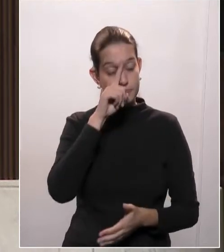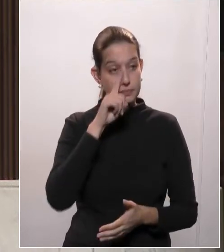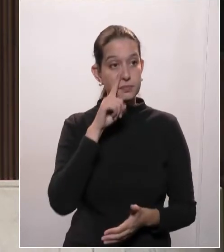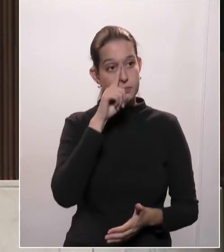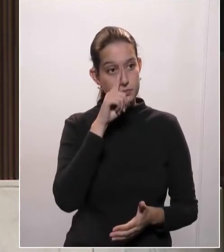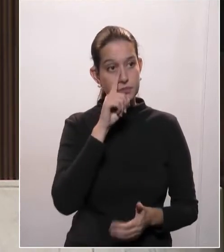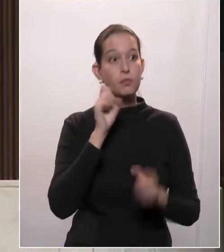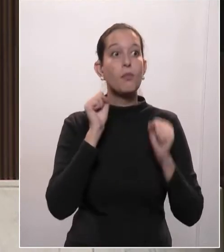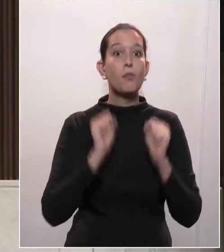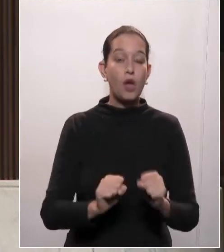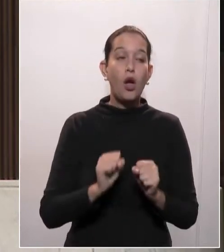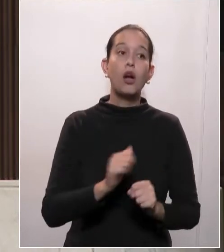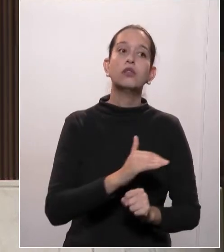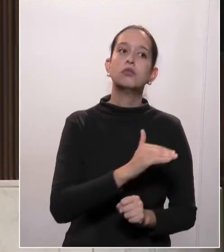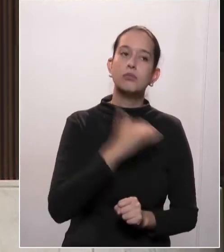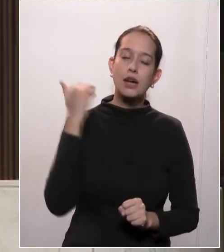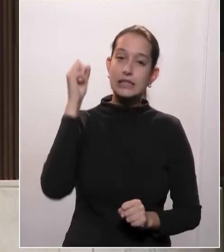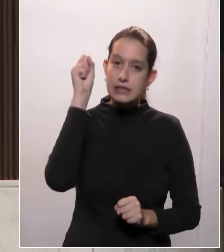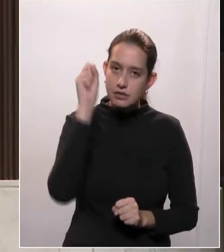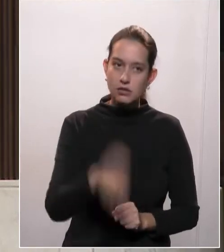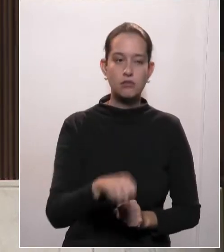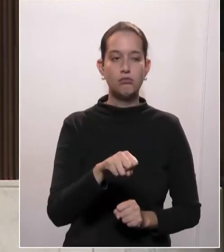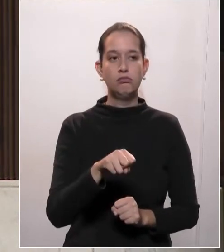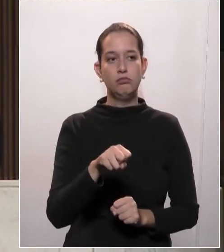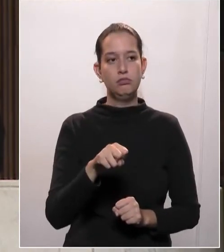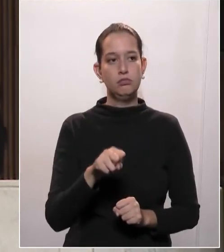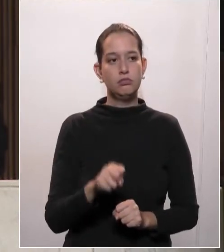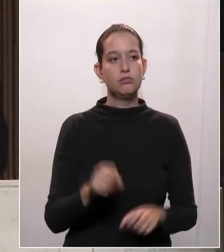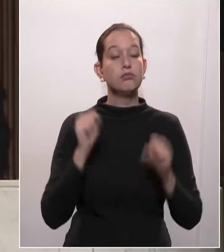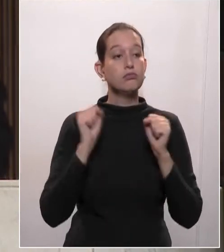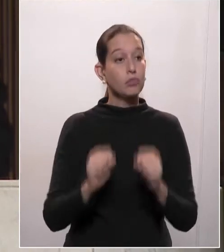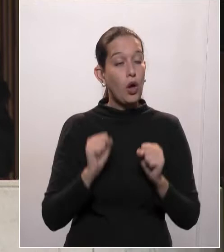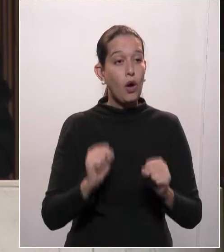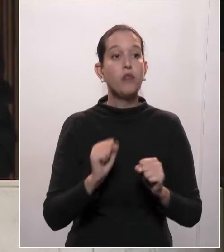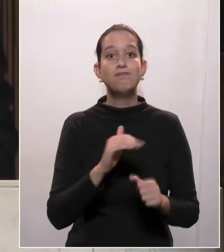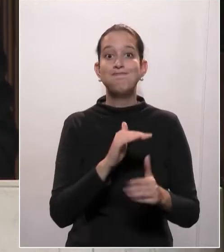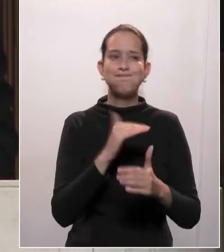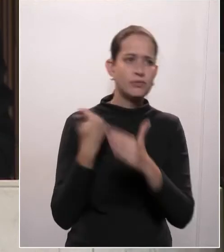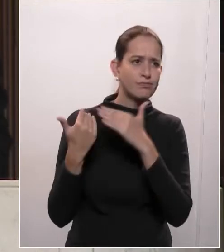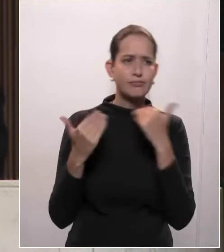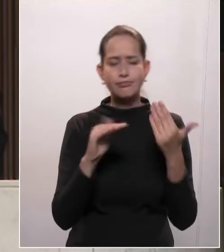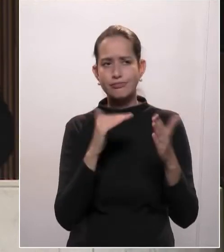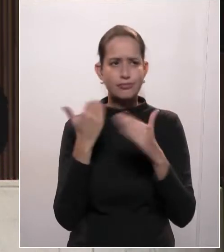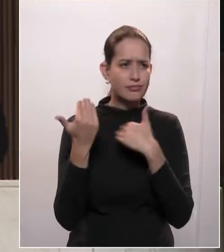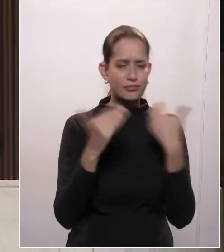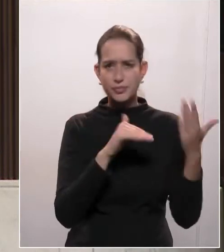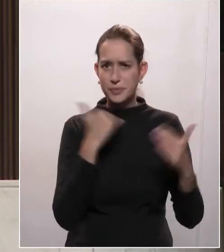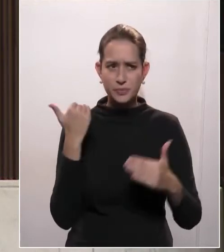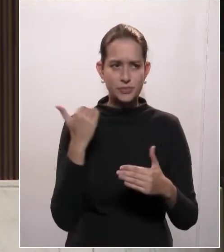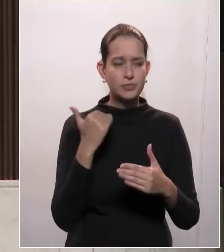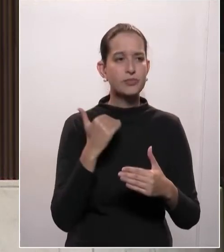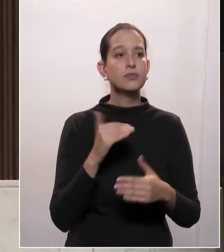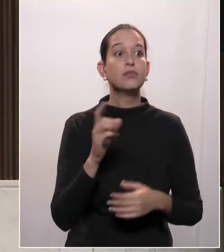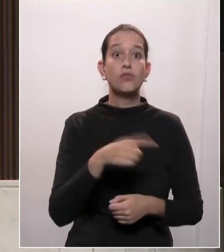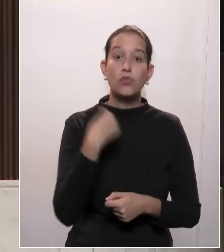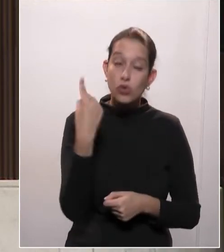mata, sim, e pode matar muita gente. E nós temos o dever